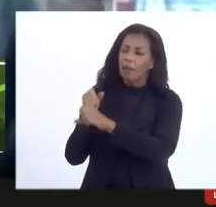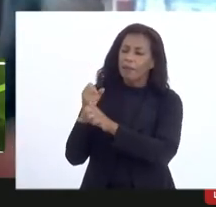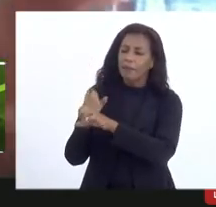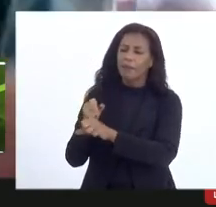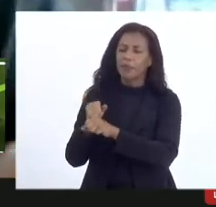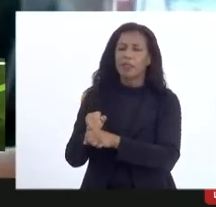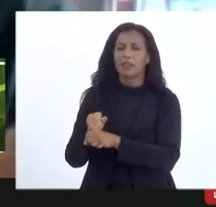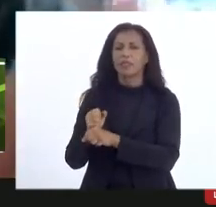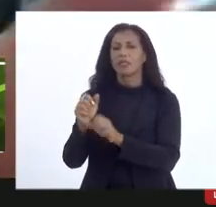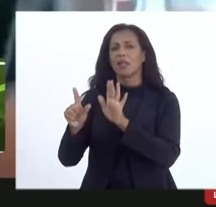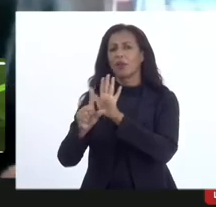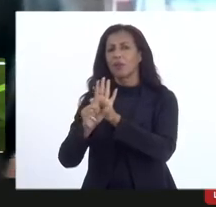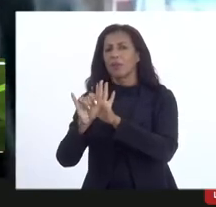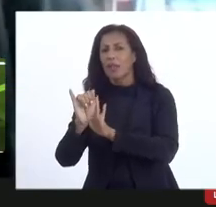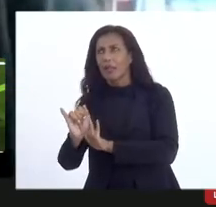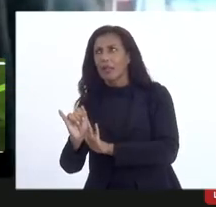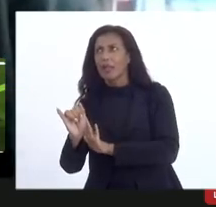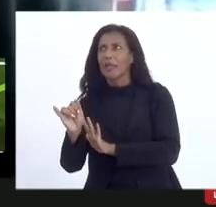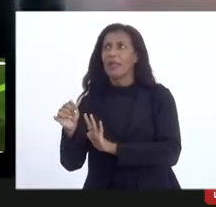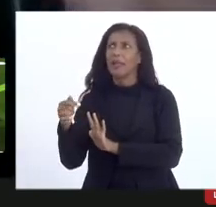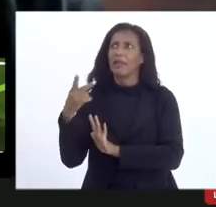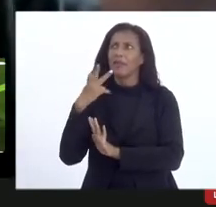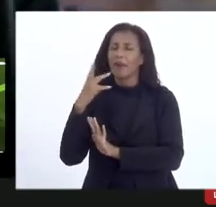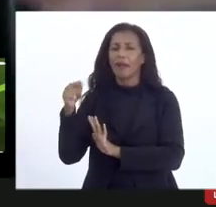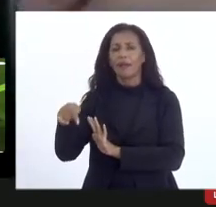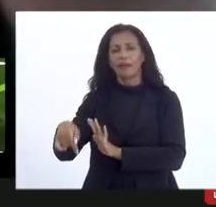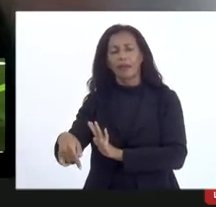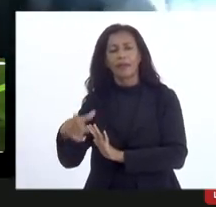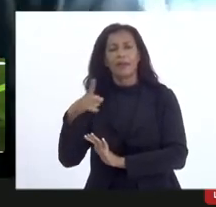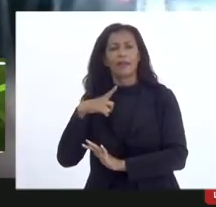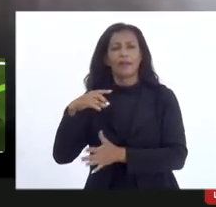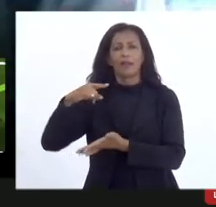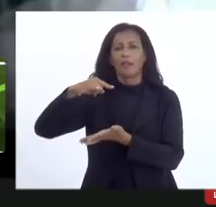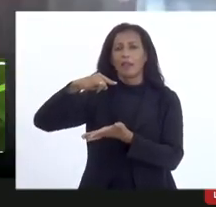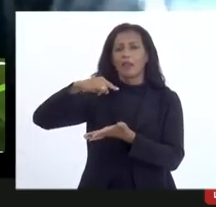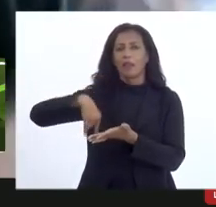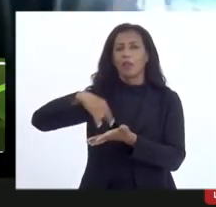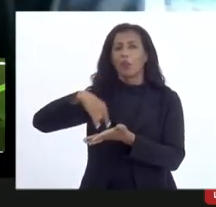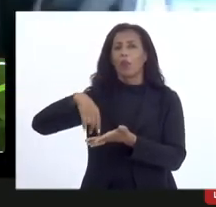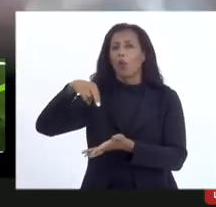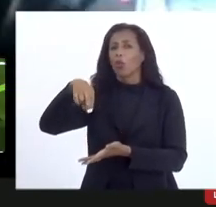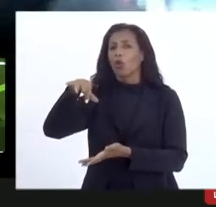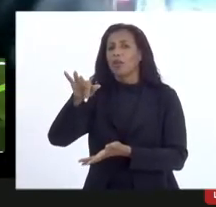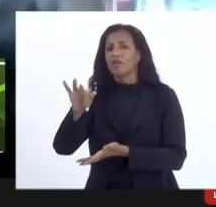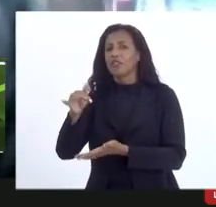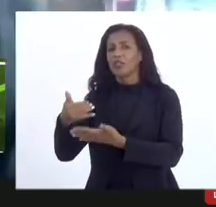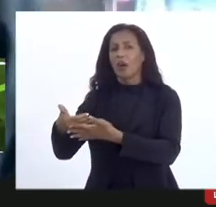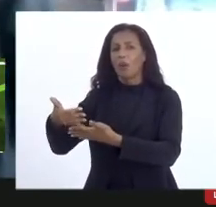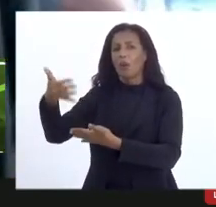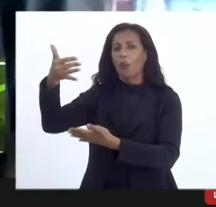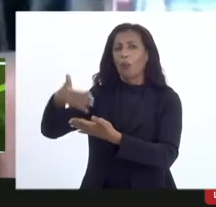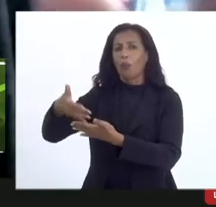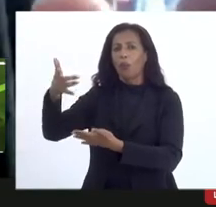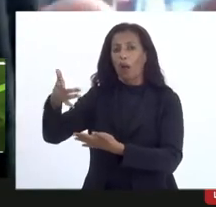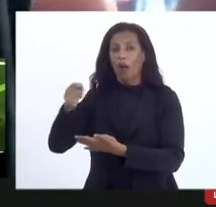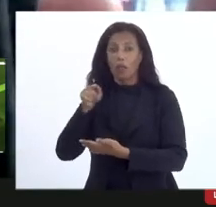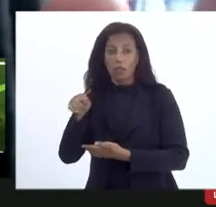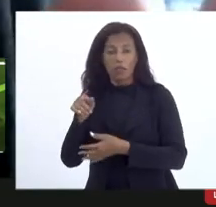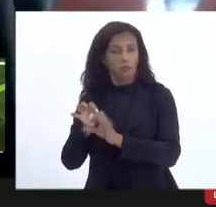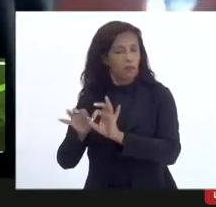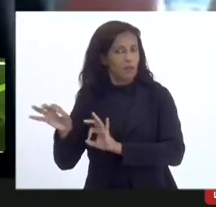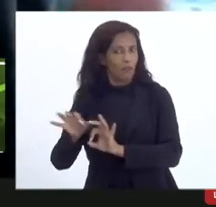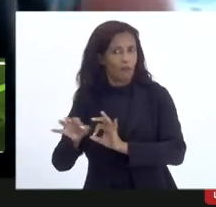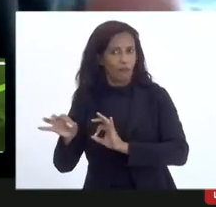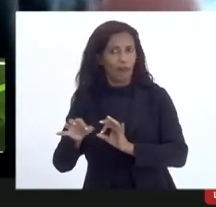se refere aqui será através das notas fiscais eletrônicas tal tal tal tal tal e dessa maneira